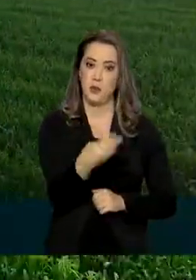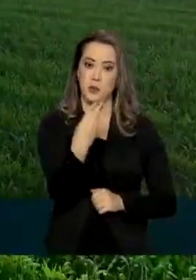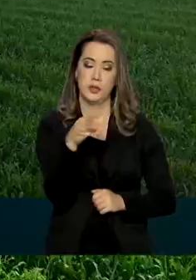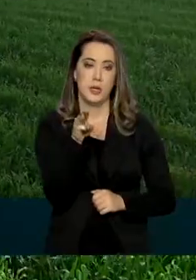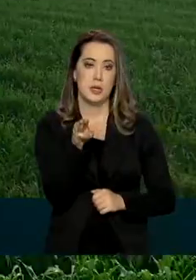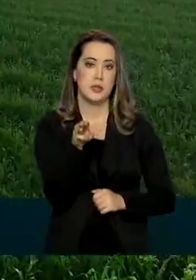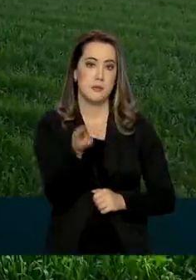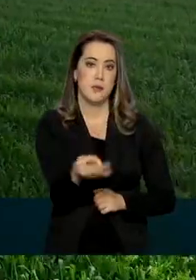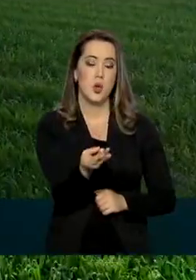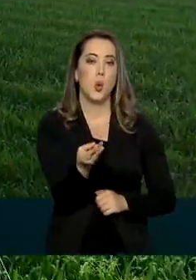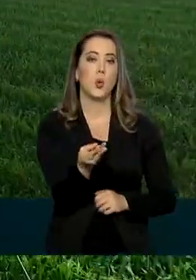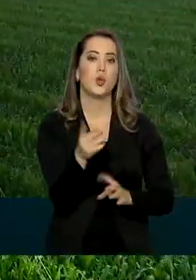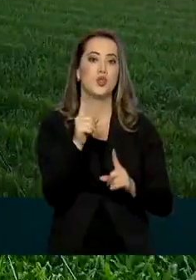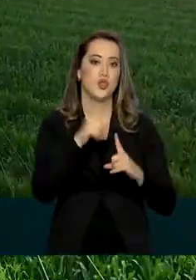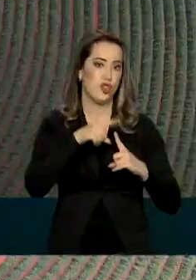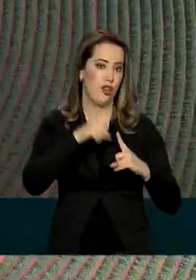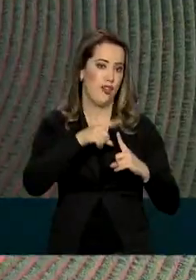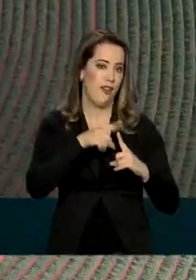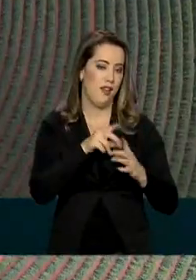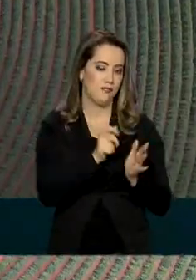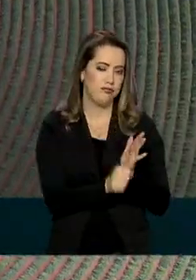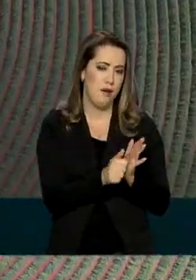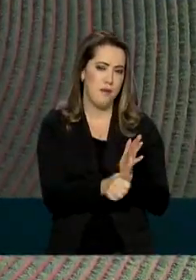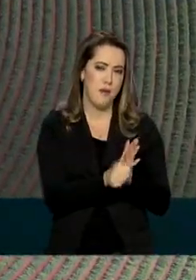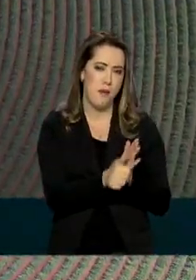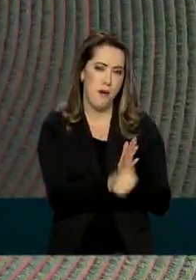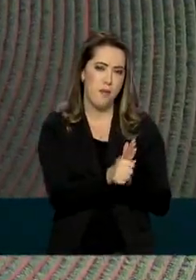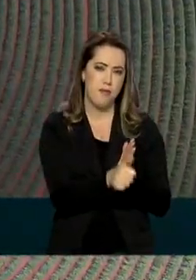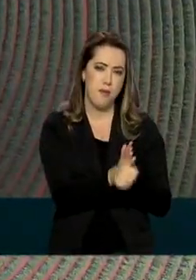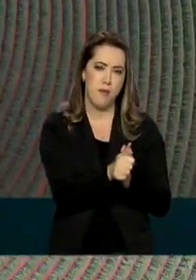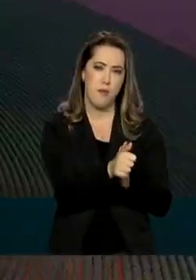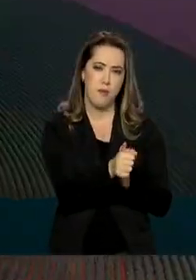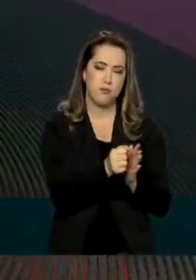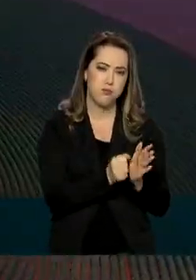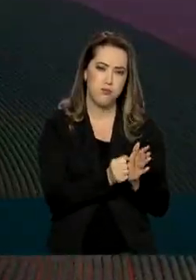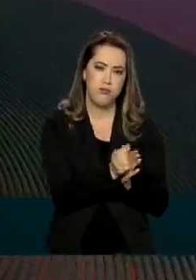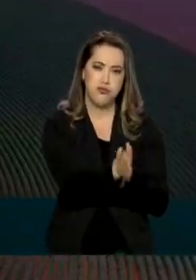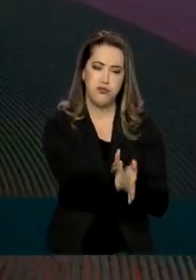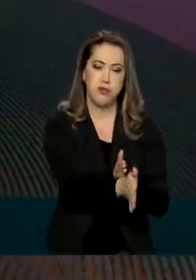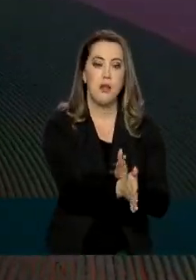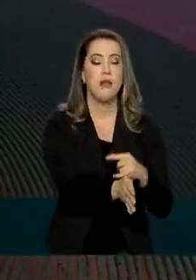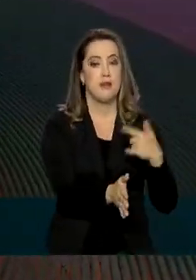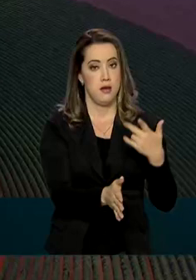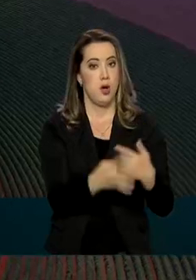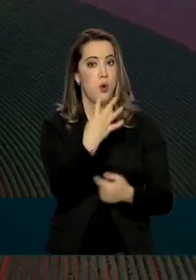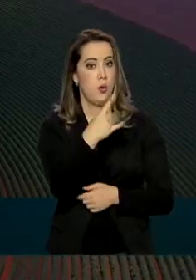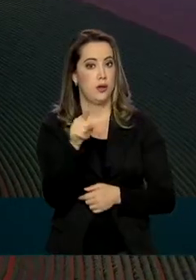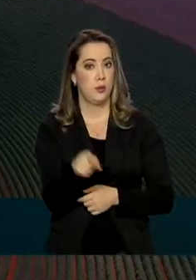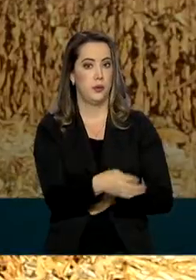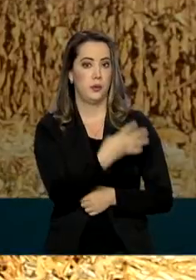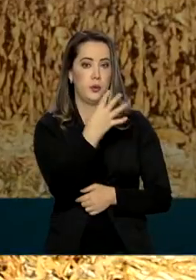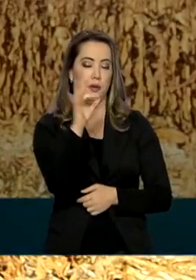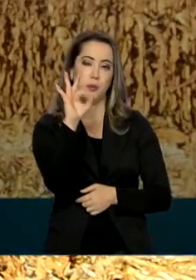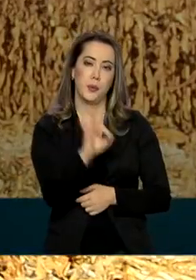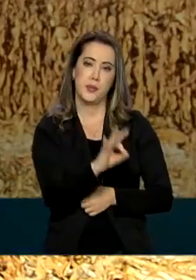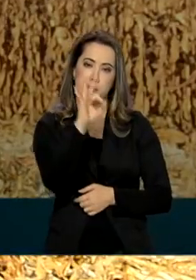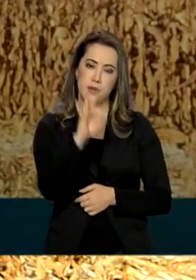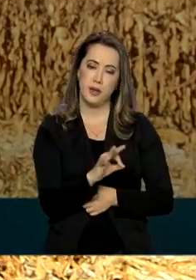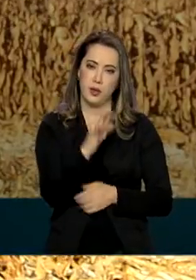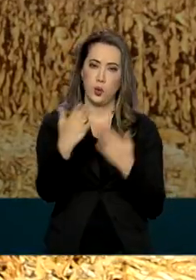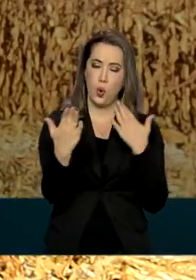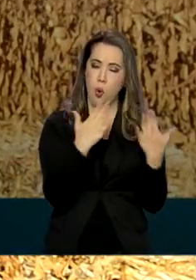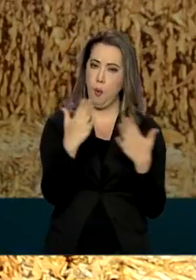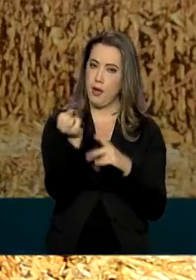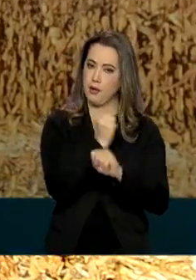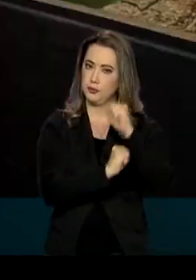milhões de toneladas de grãos este ano. A expectativa é que haja um crescimento de 4,4% na produção em relação ao